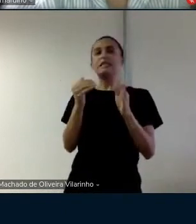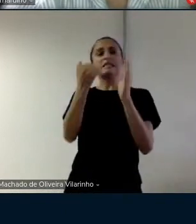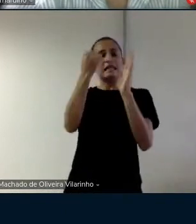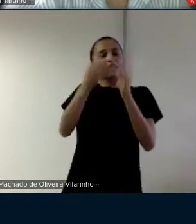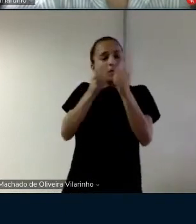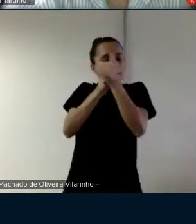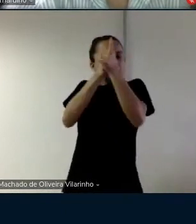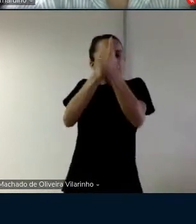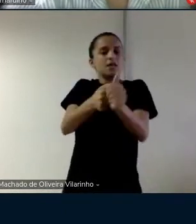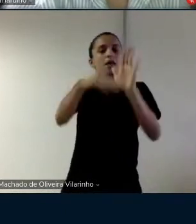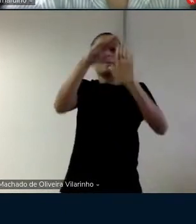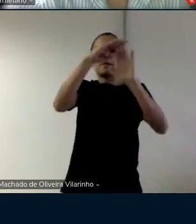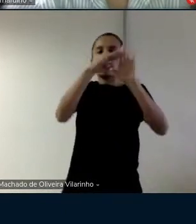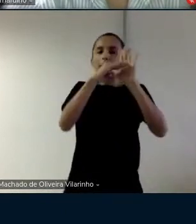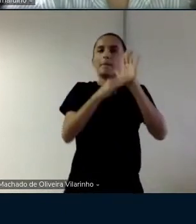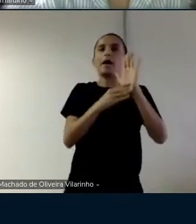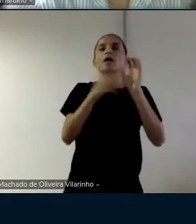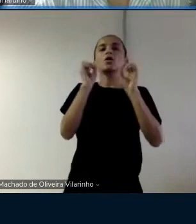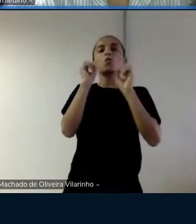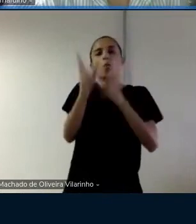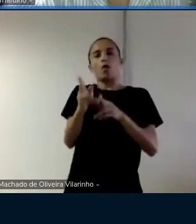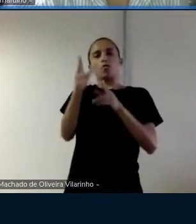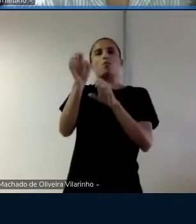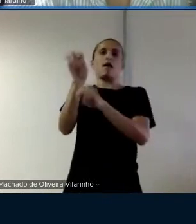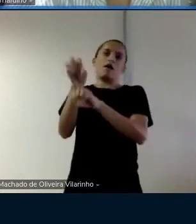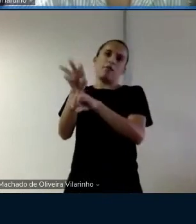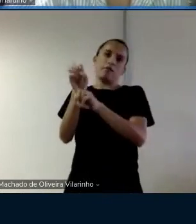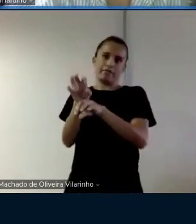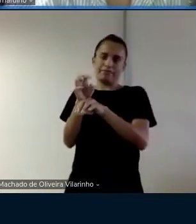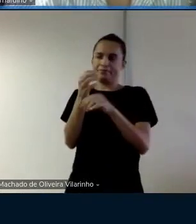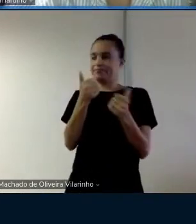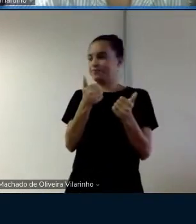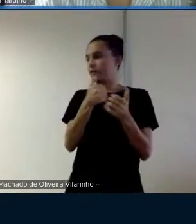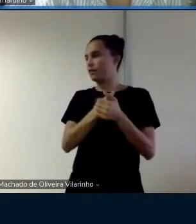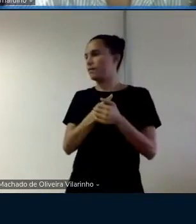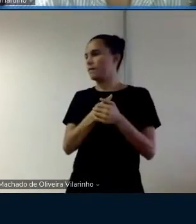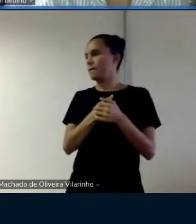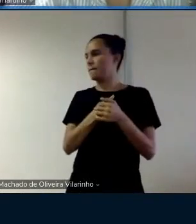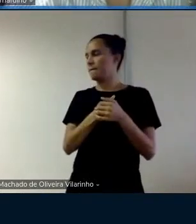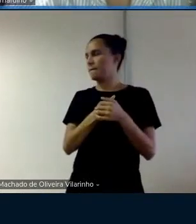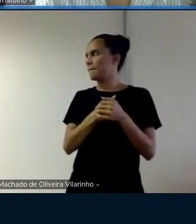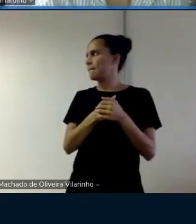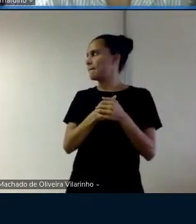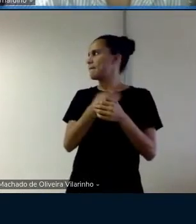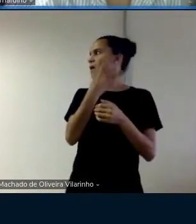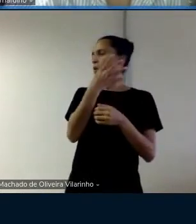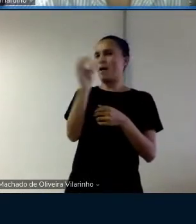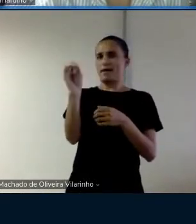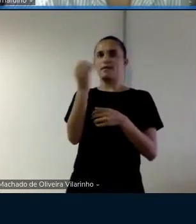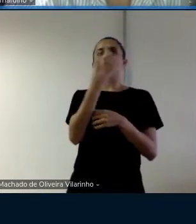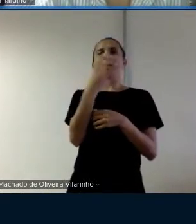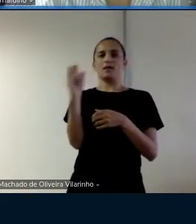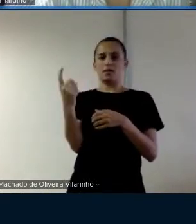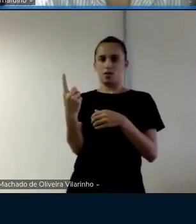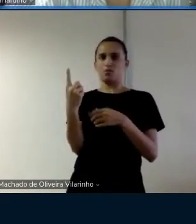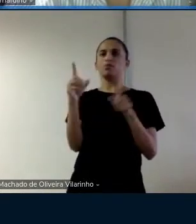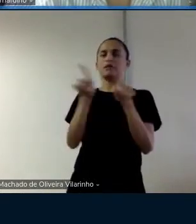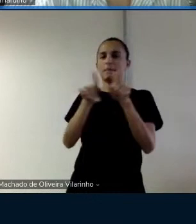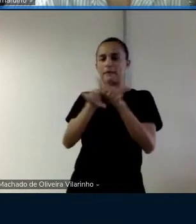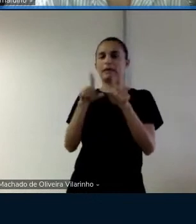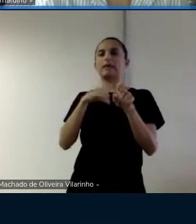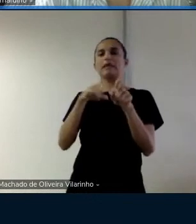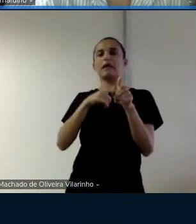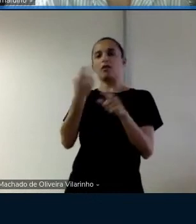seguir a mesa que foi do seu trabalho né Sandra ela faz isso também página 40 e 41 ela coloca